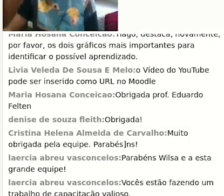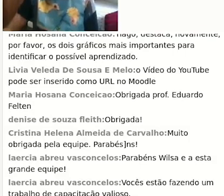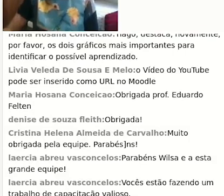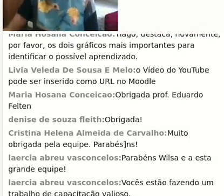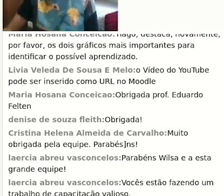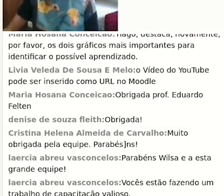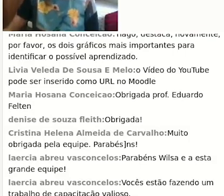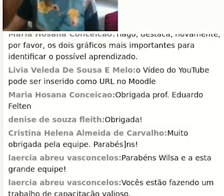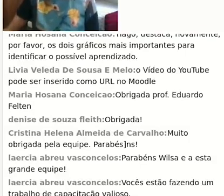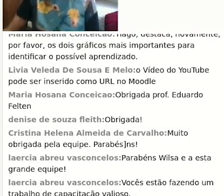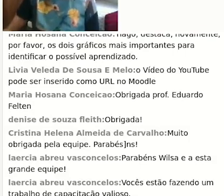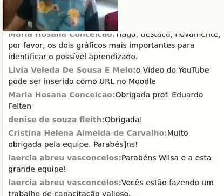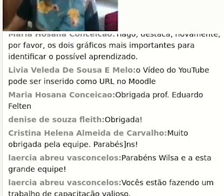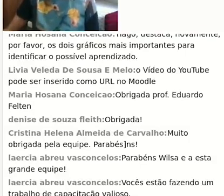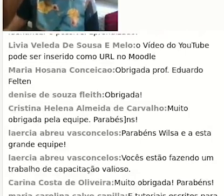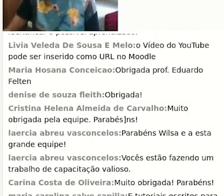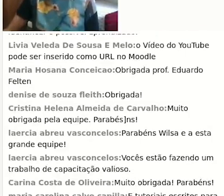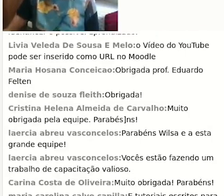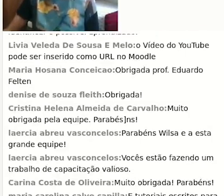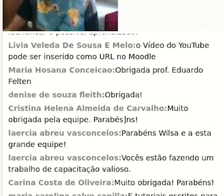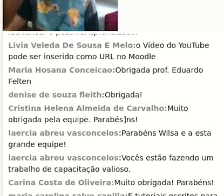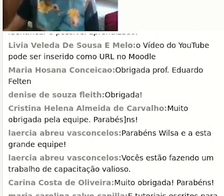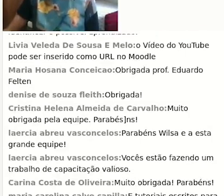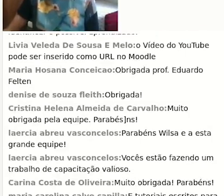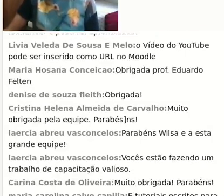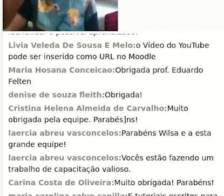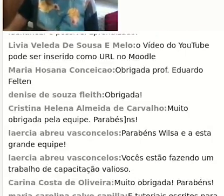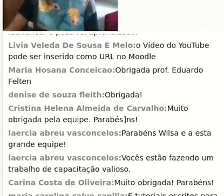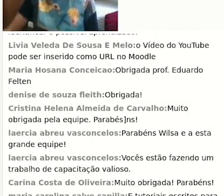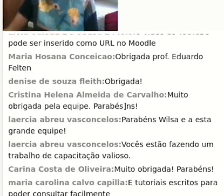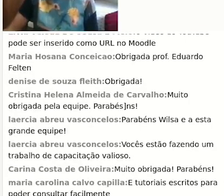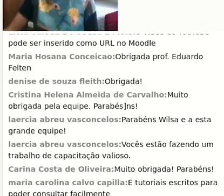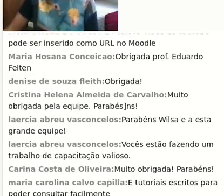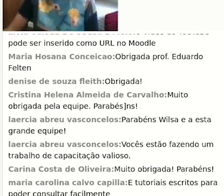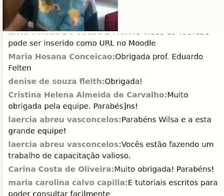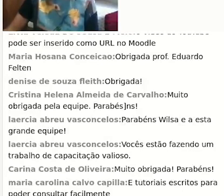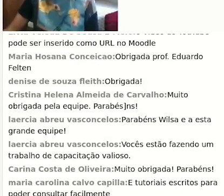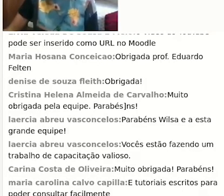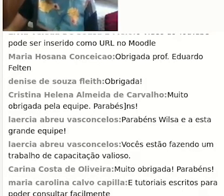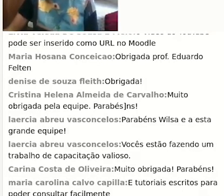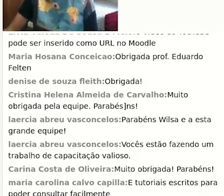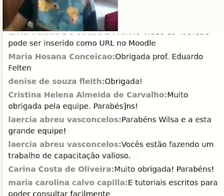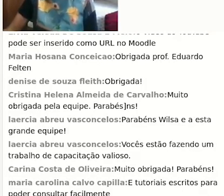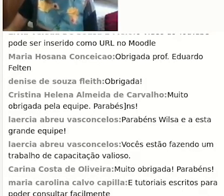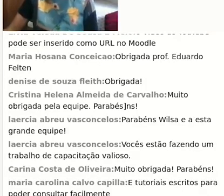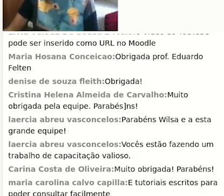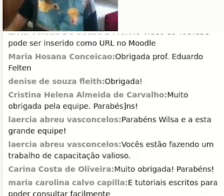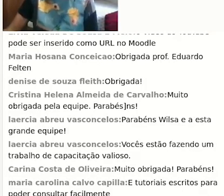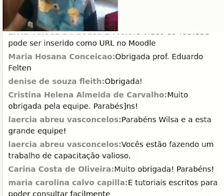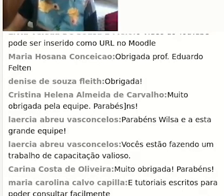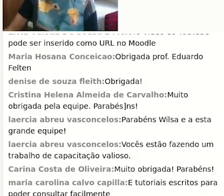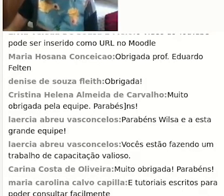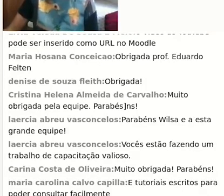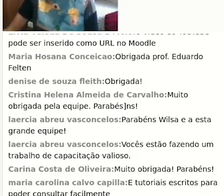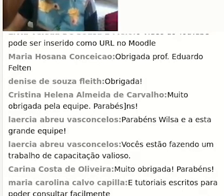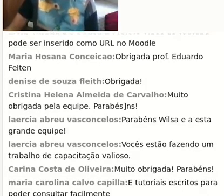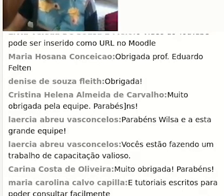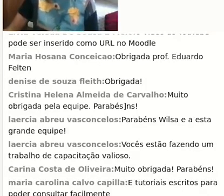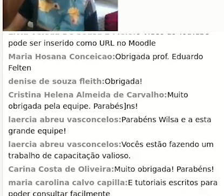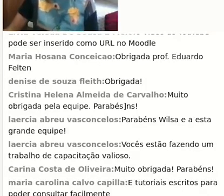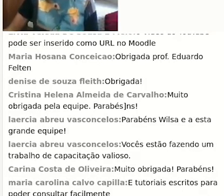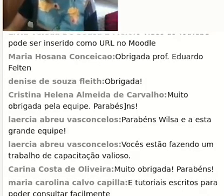para público, se a gente pode ir finalizando, Laércio, obrigada, todos agradecendo muito,